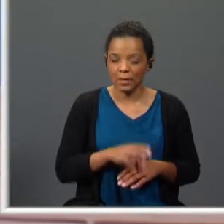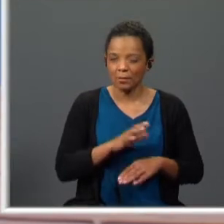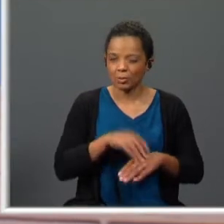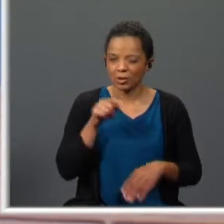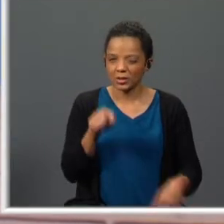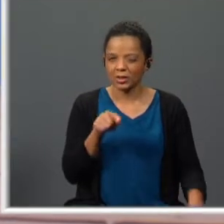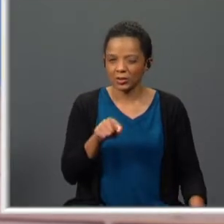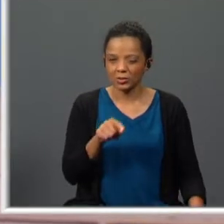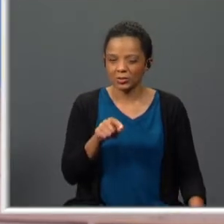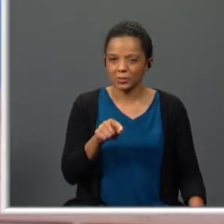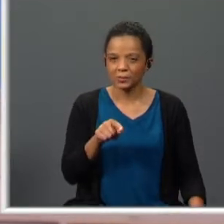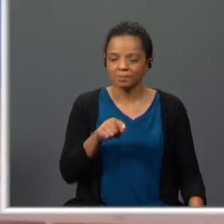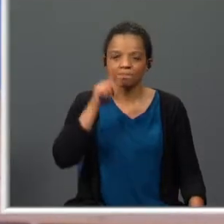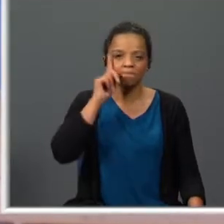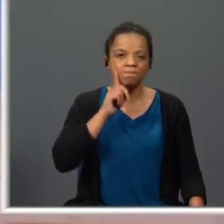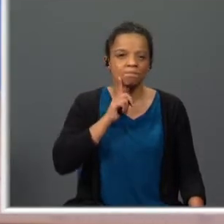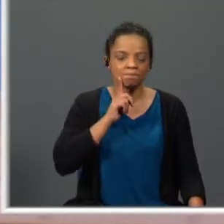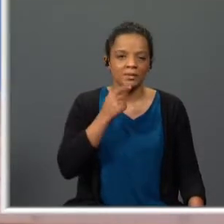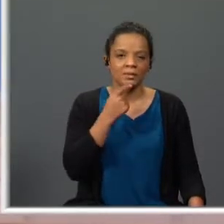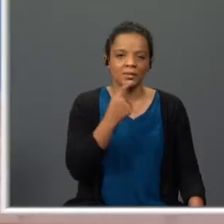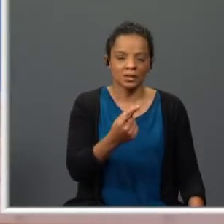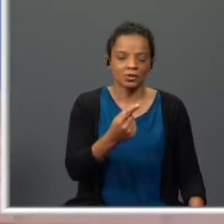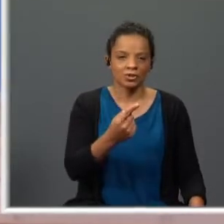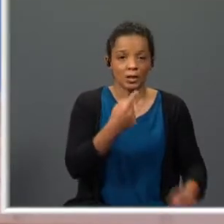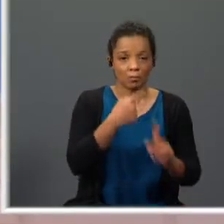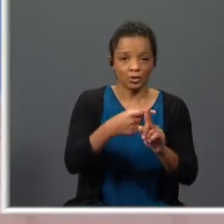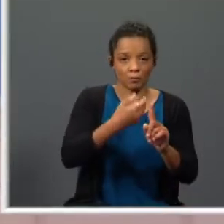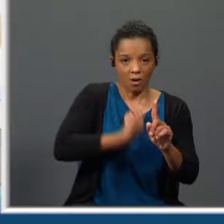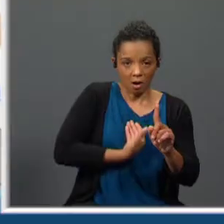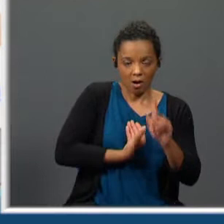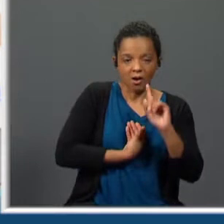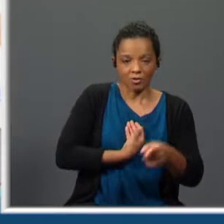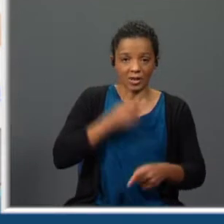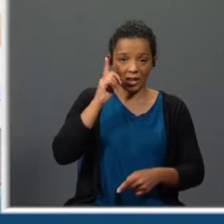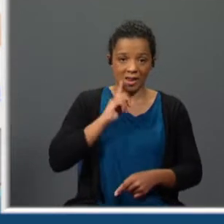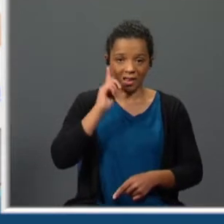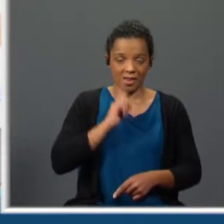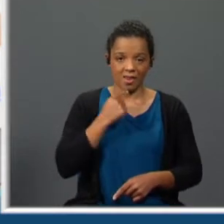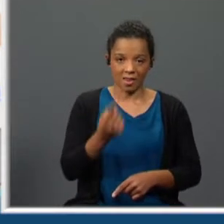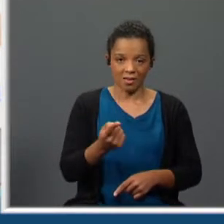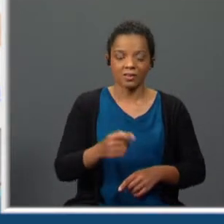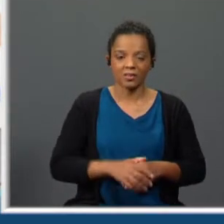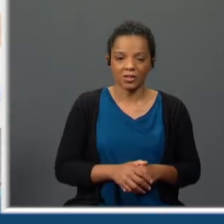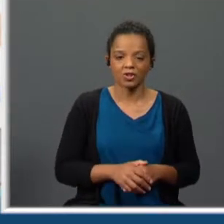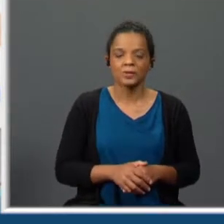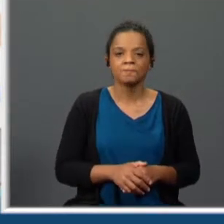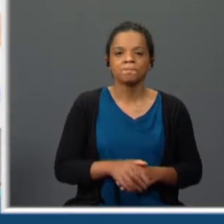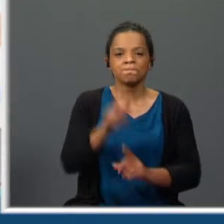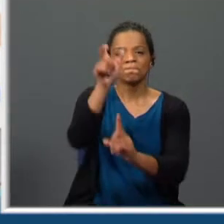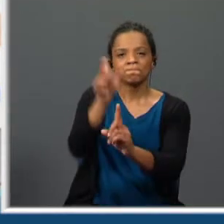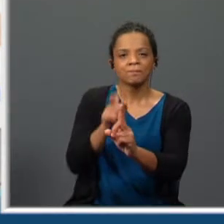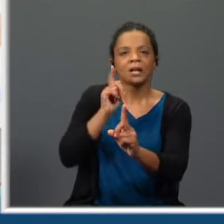trunfo que Brísida Vaz considerava ter a seu favor ela identifica-se como sendo aquela